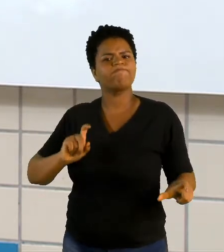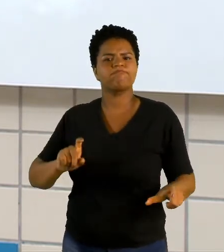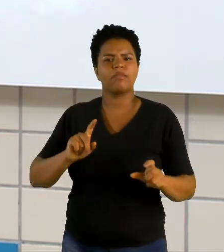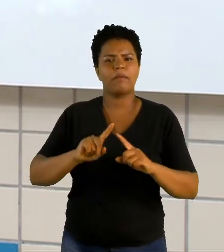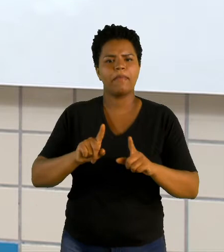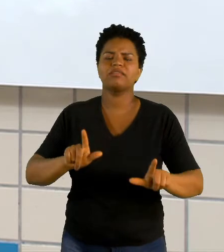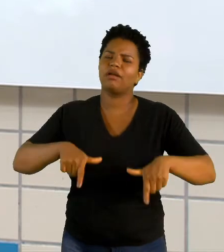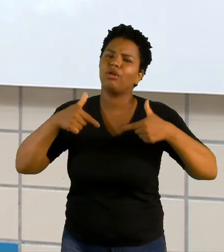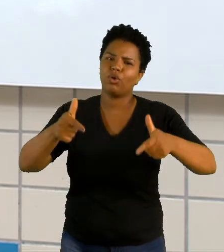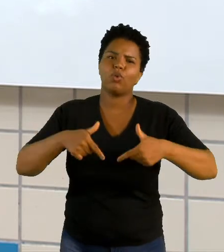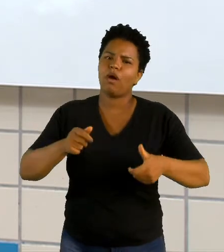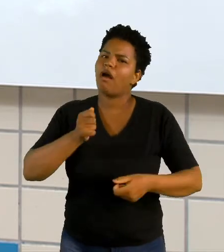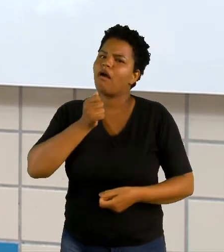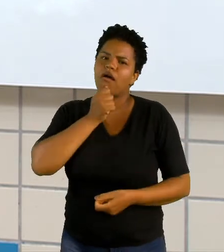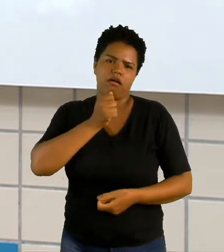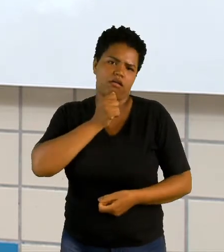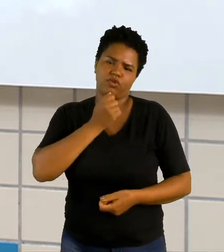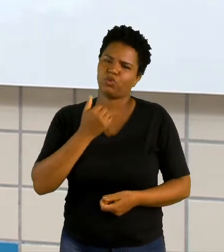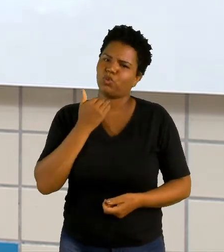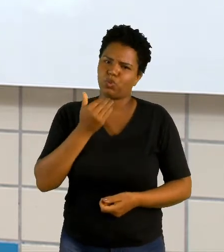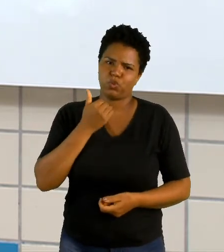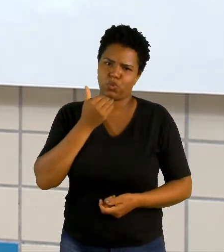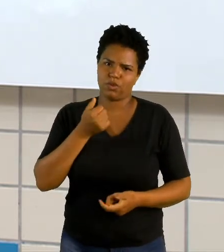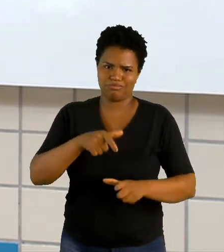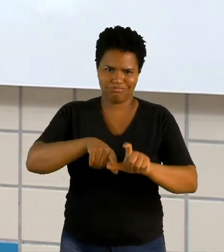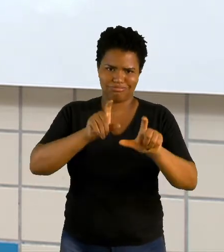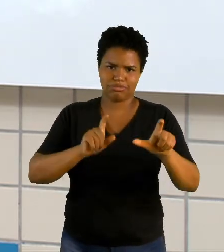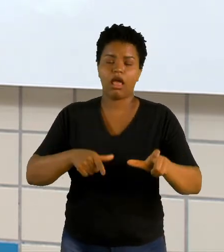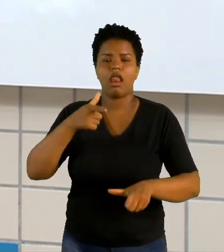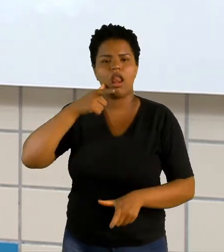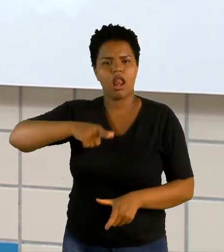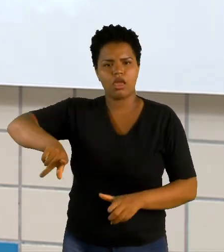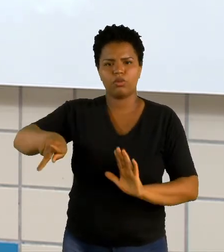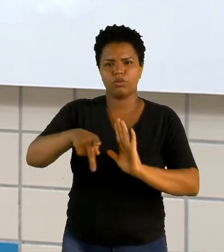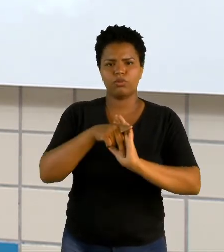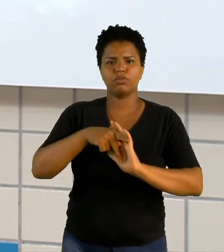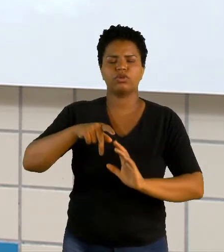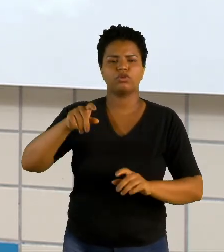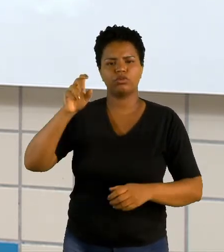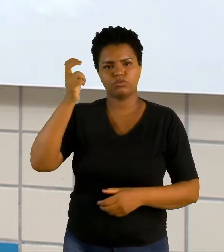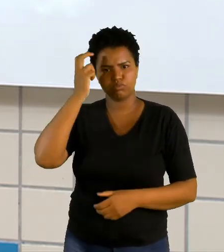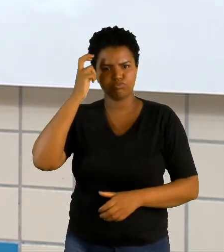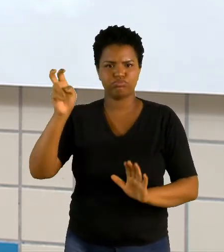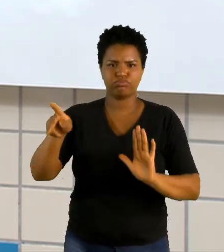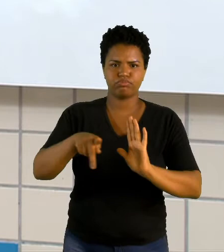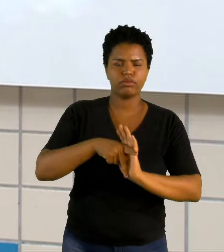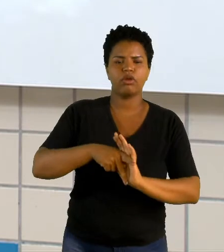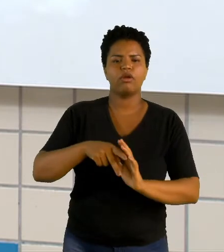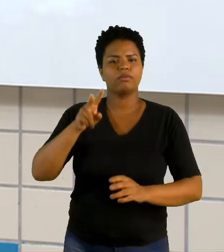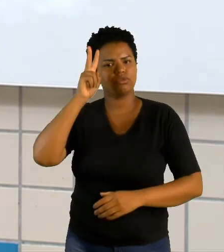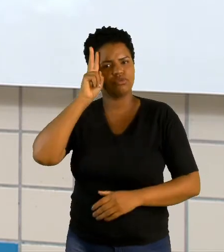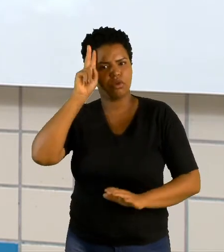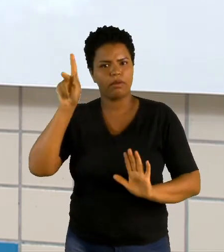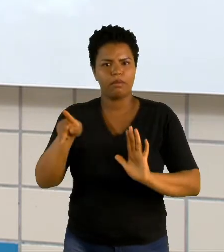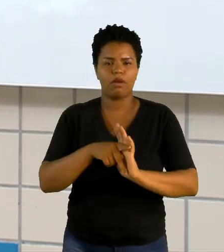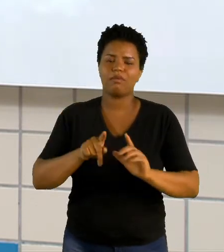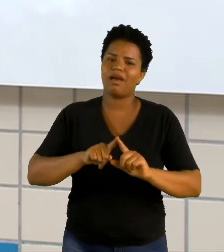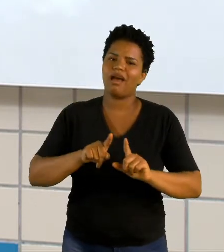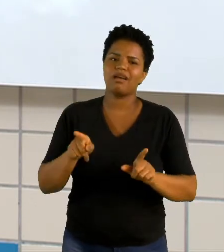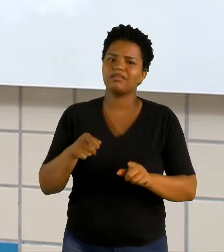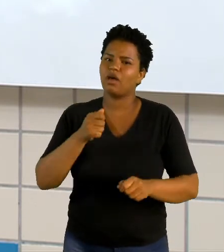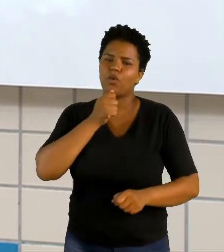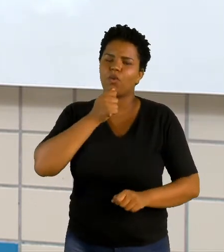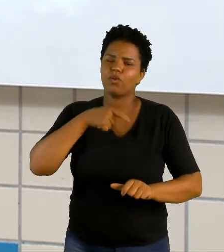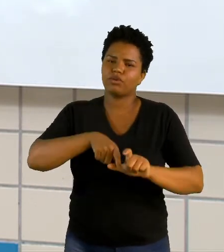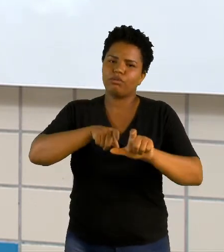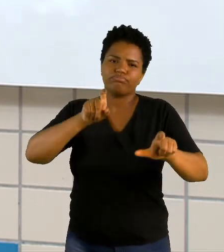nunca conseguiram a independência deles. Eles têm língua própria, cultura própria, história própria, mas ainda assim eles não conseguem a sua